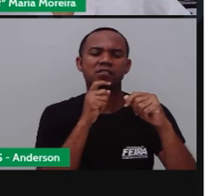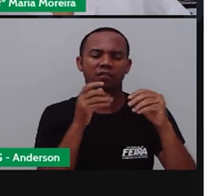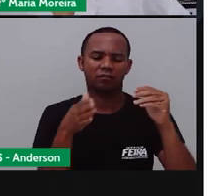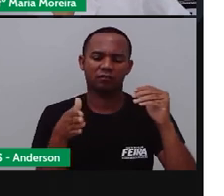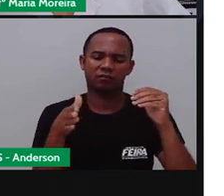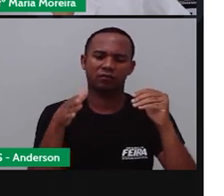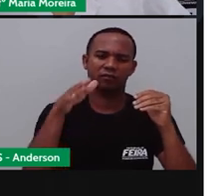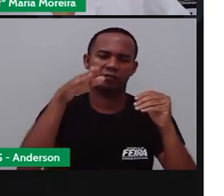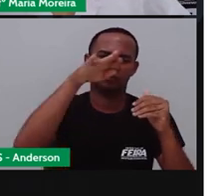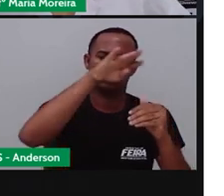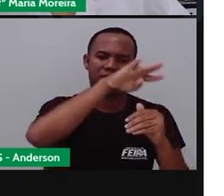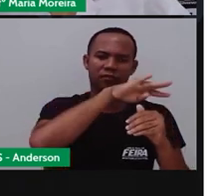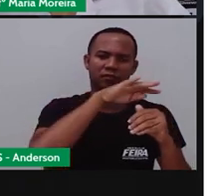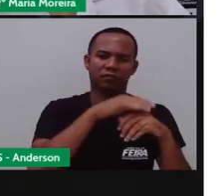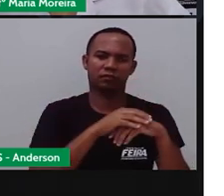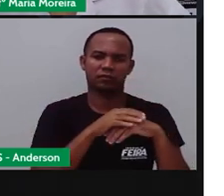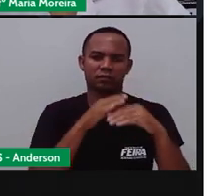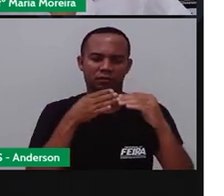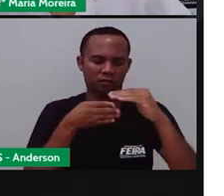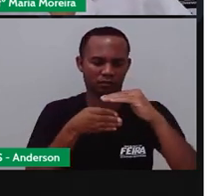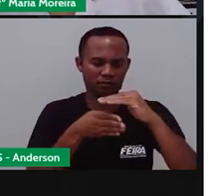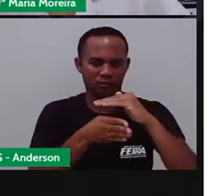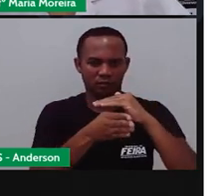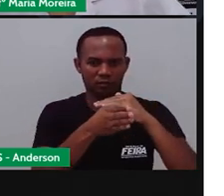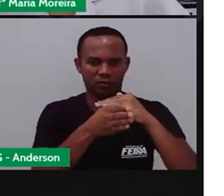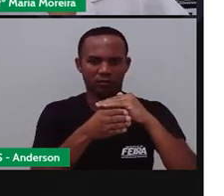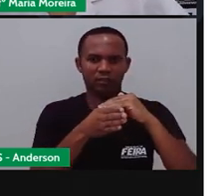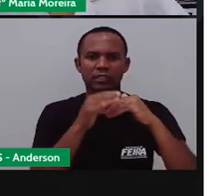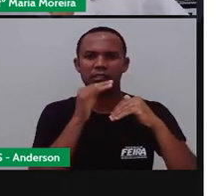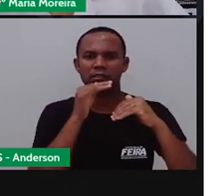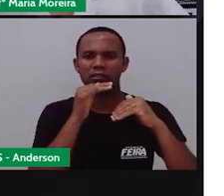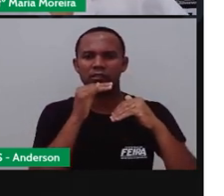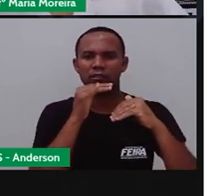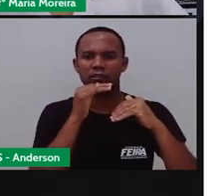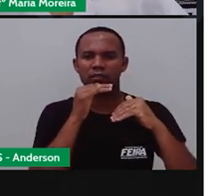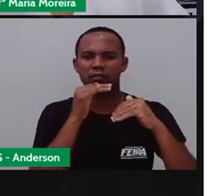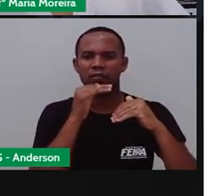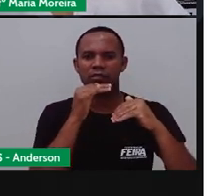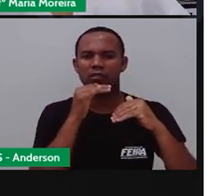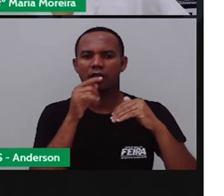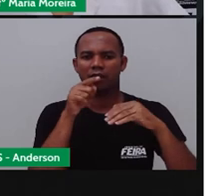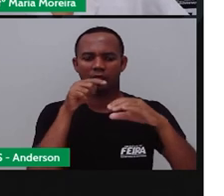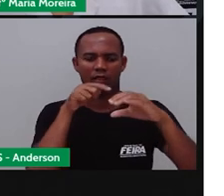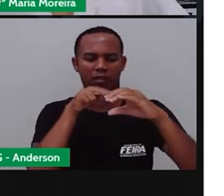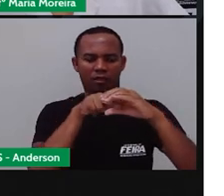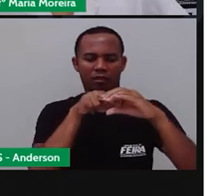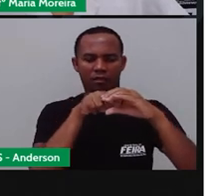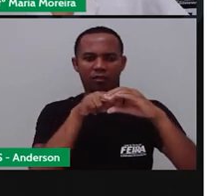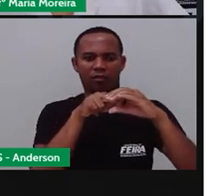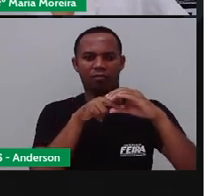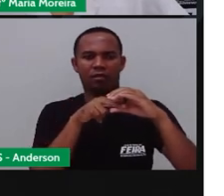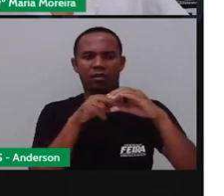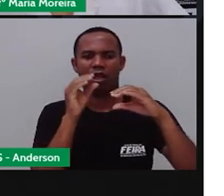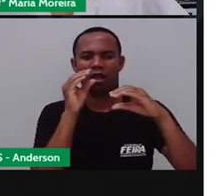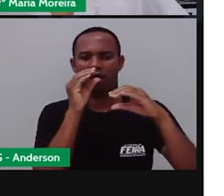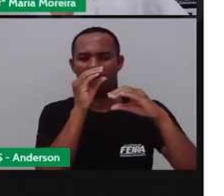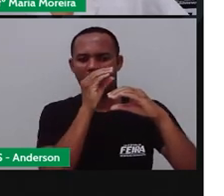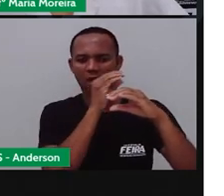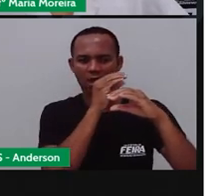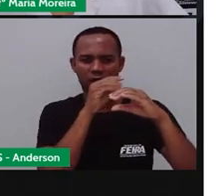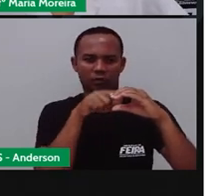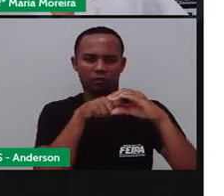né, essa casinha aqui, aqui dentro, entrando aqui, aqui dentro vai estar mais quente do que aqui fora. É como se aqui nesse